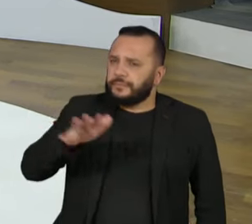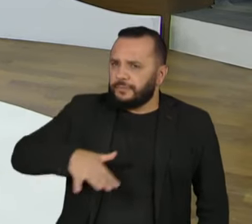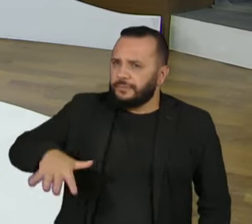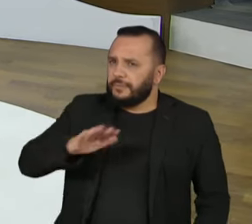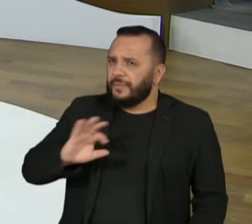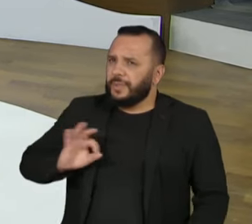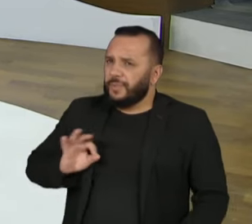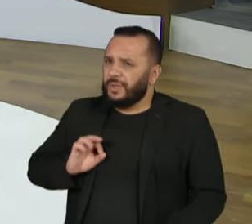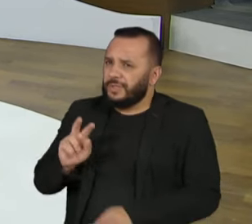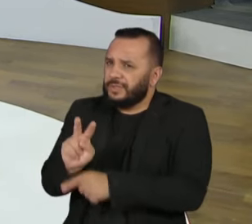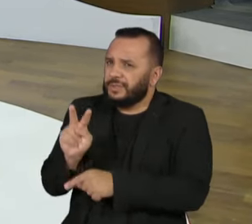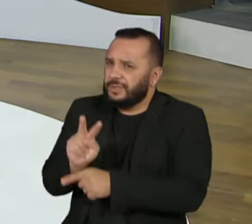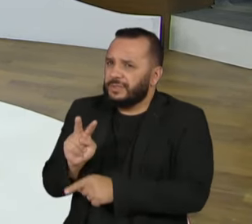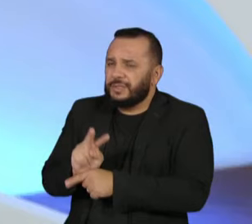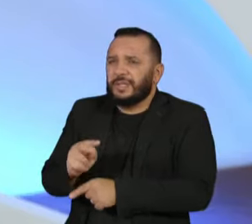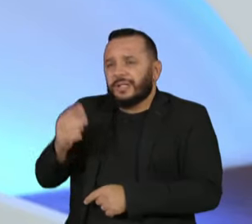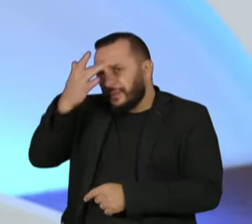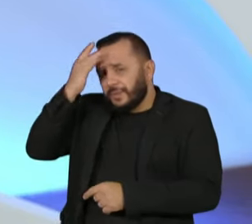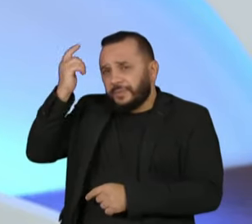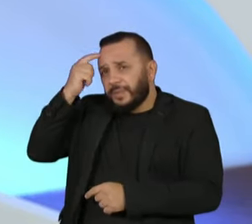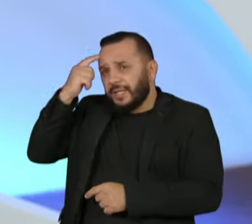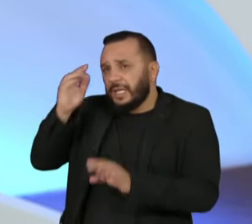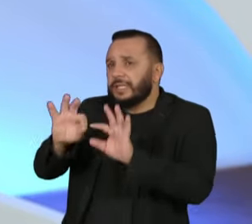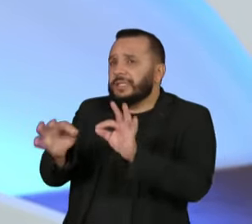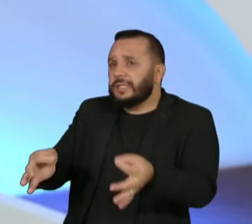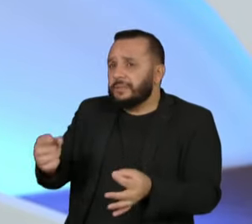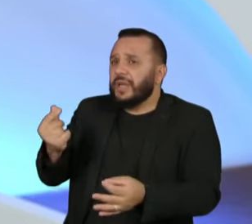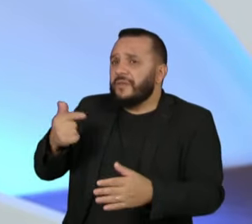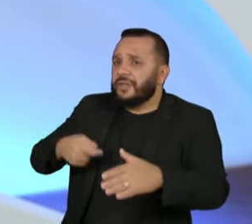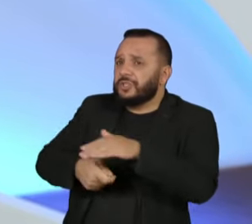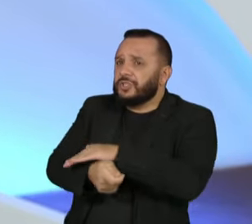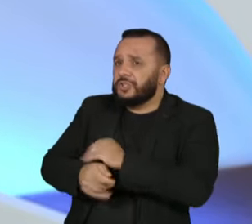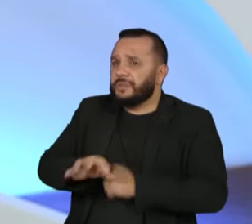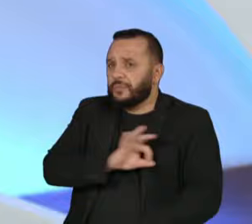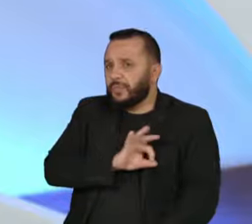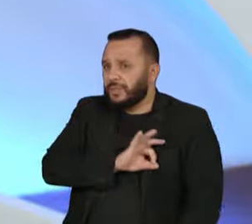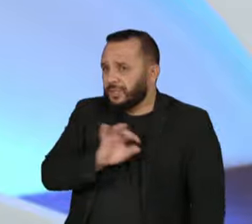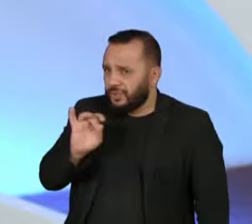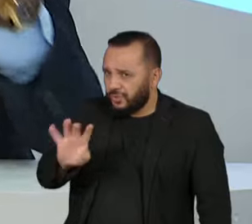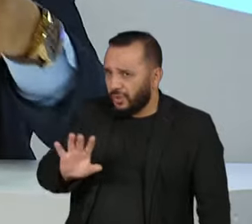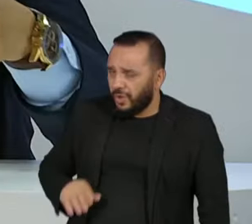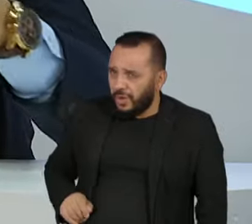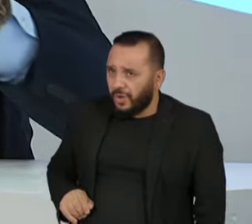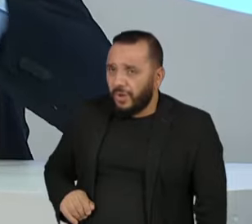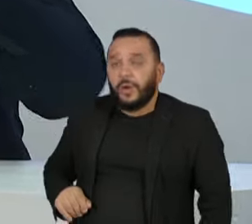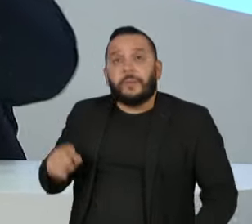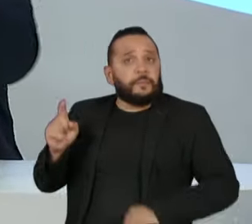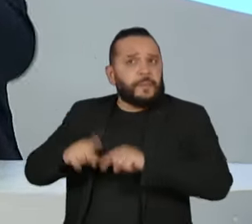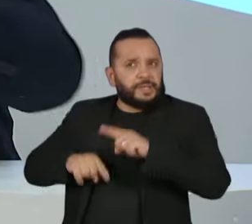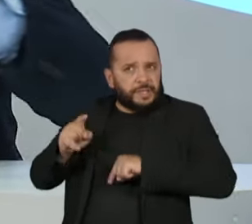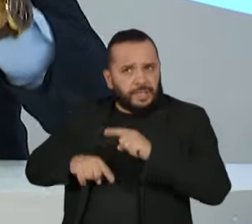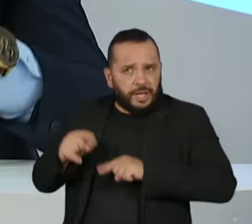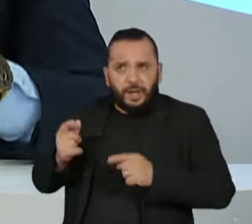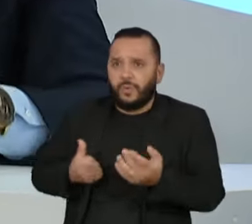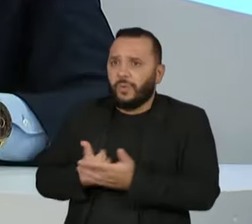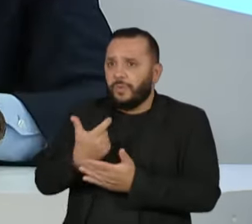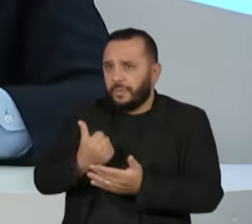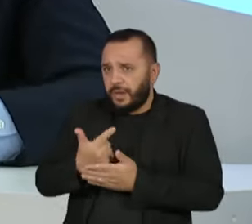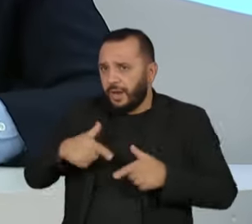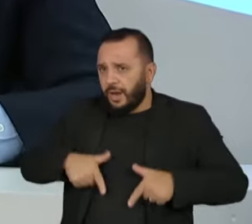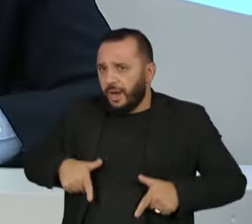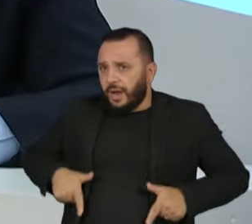pública, tem sempre uma visão simplista de aplicar e investir em polícia. Quer dizer, adquirir equipamentos, armamentos.